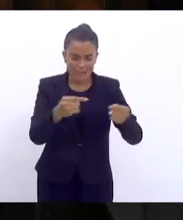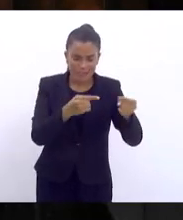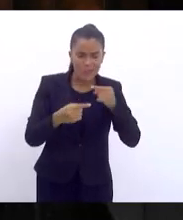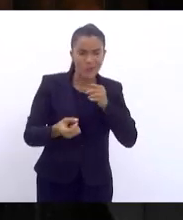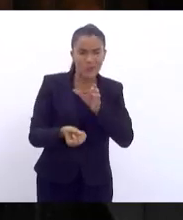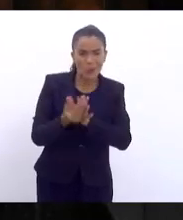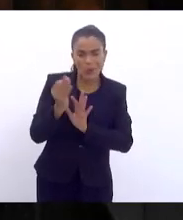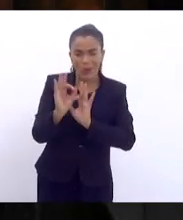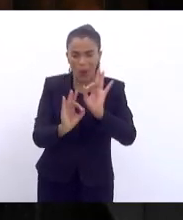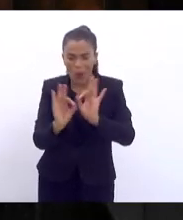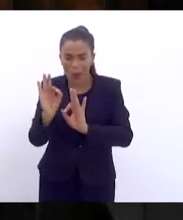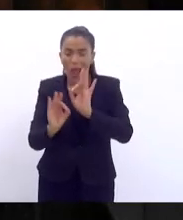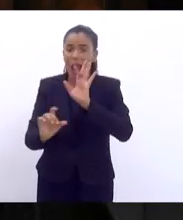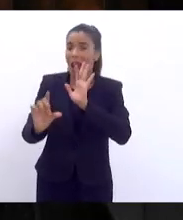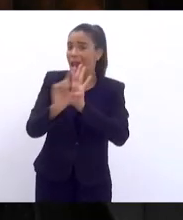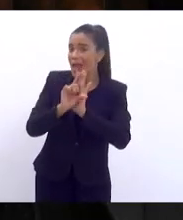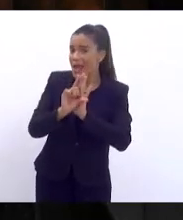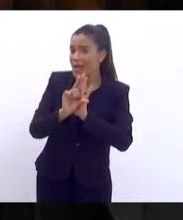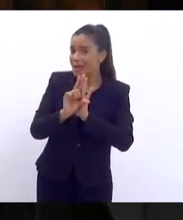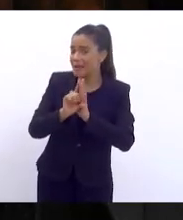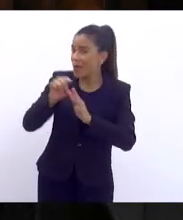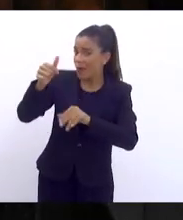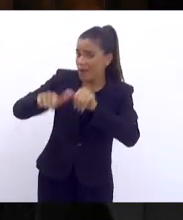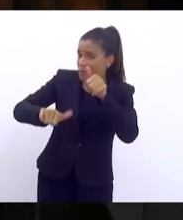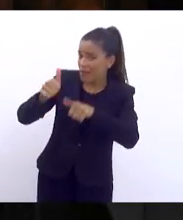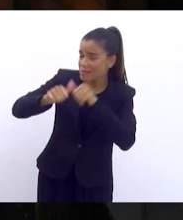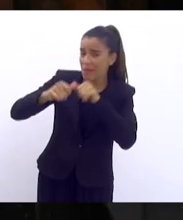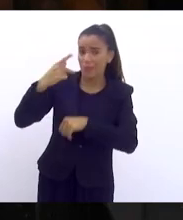cabe a análise política.